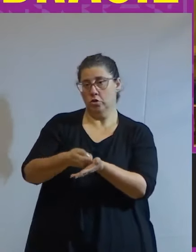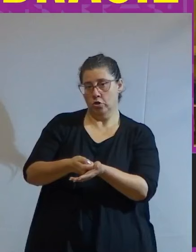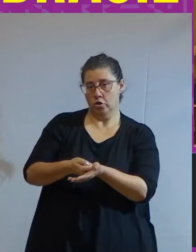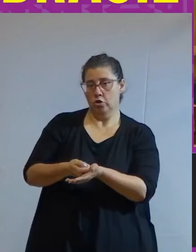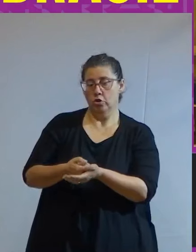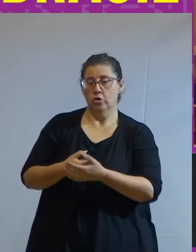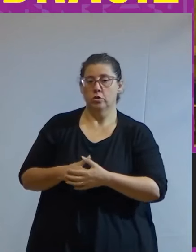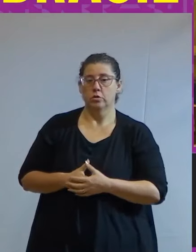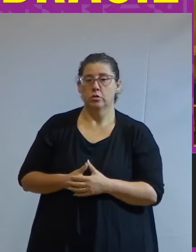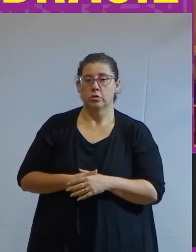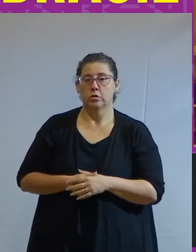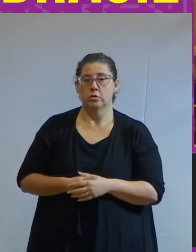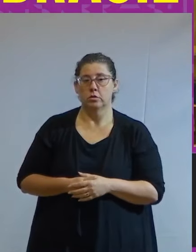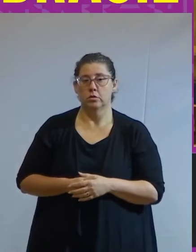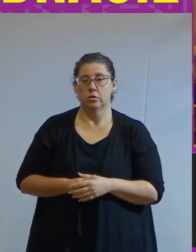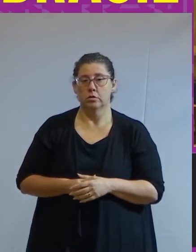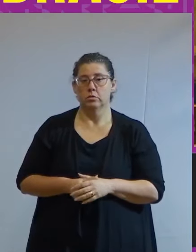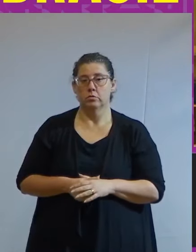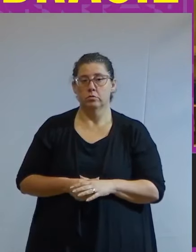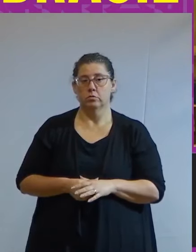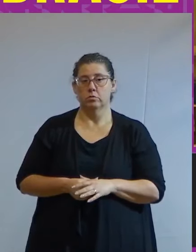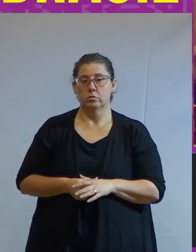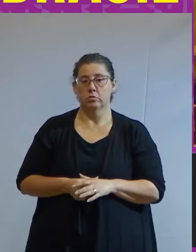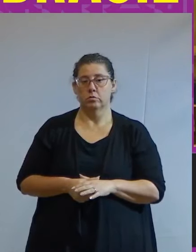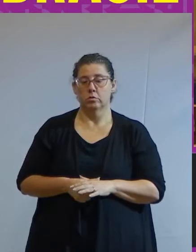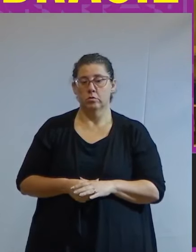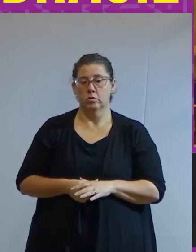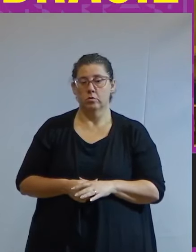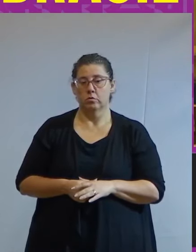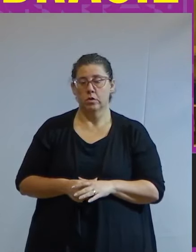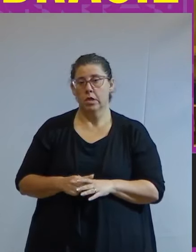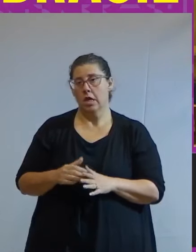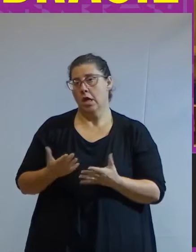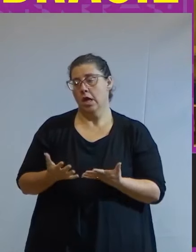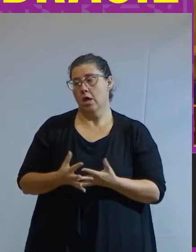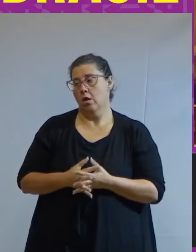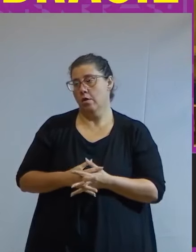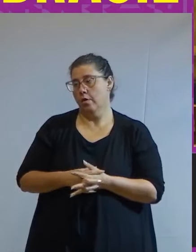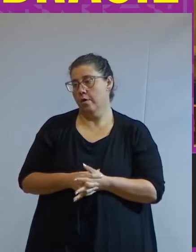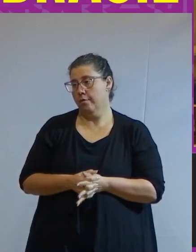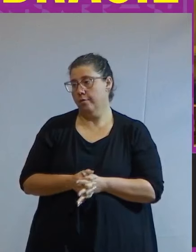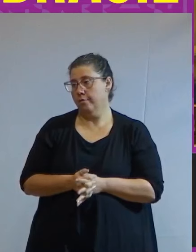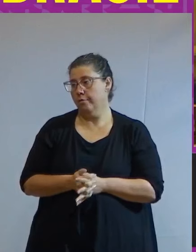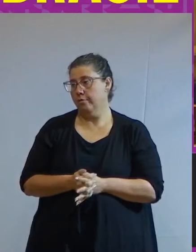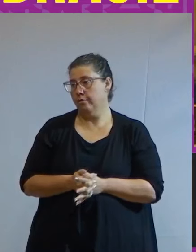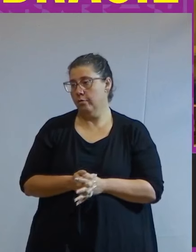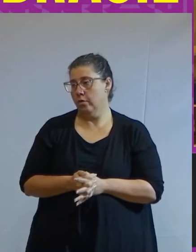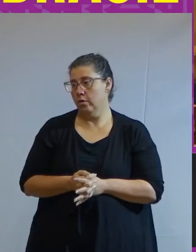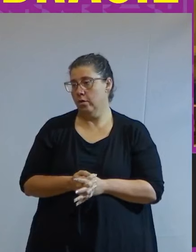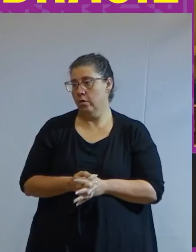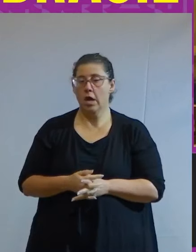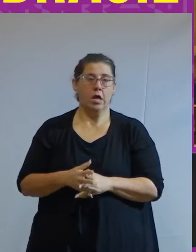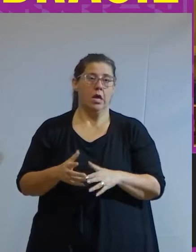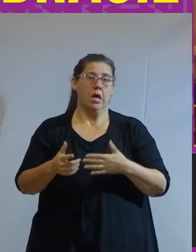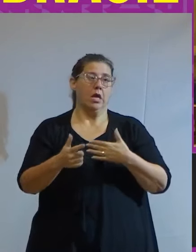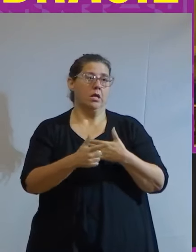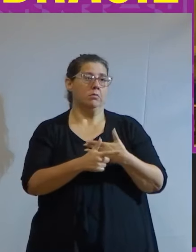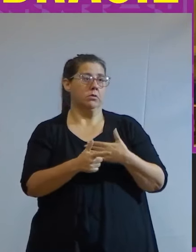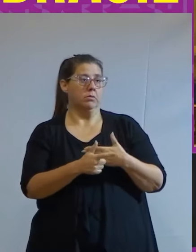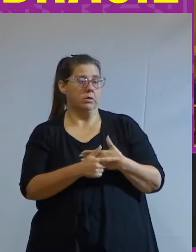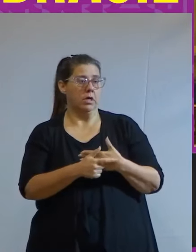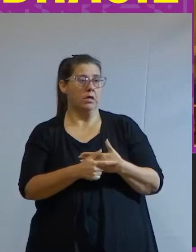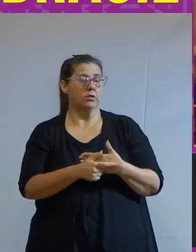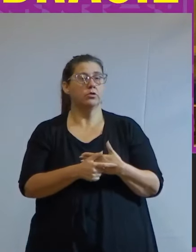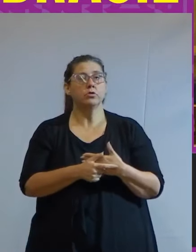governo Bolsonaro ele não ele não ele não diminuiu o papel das universidades